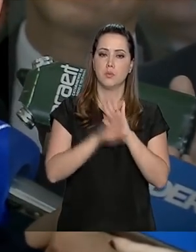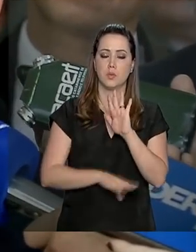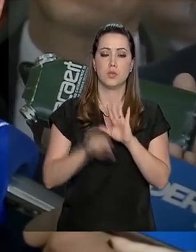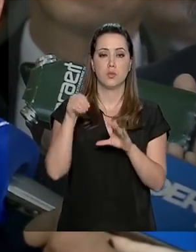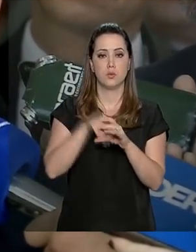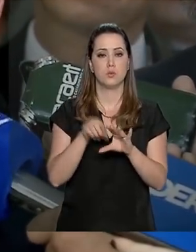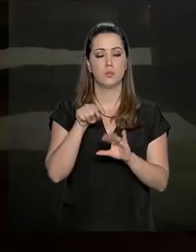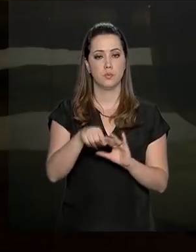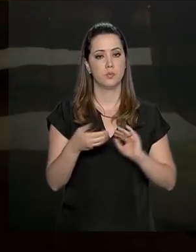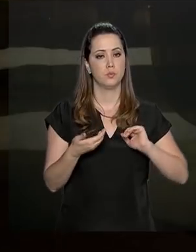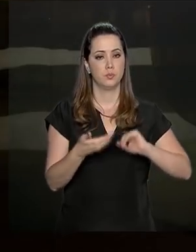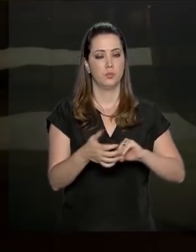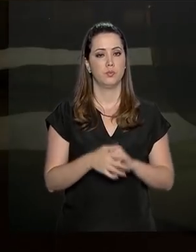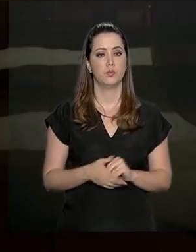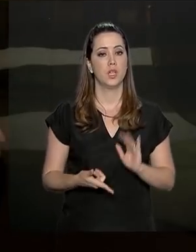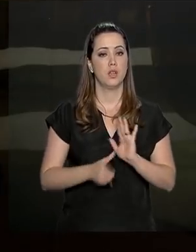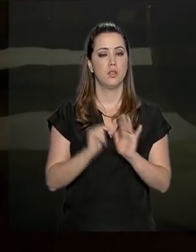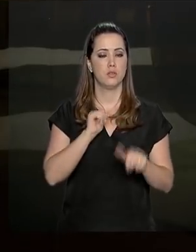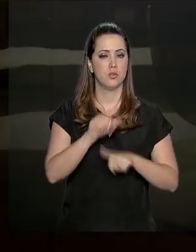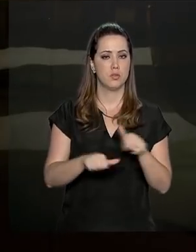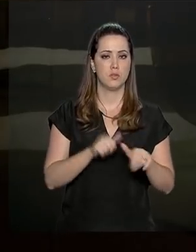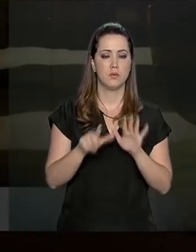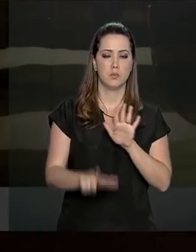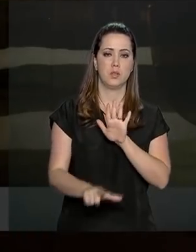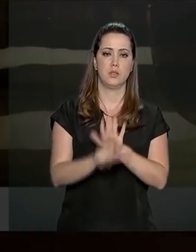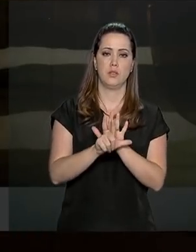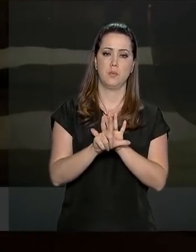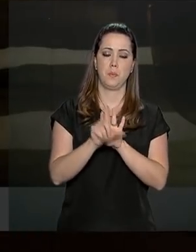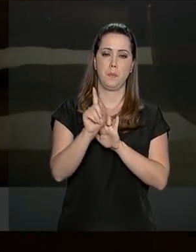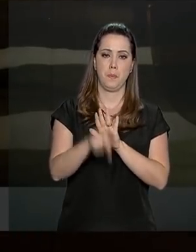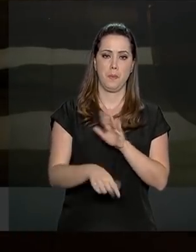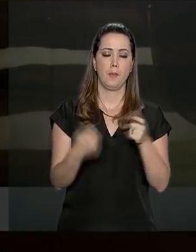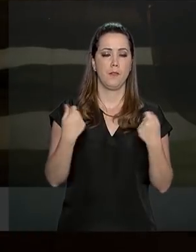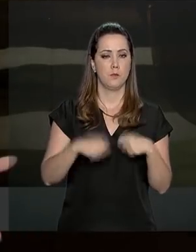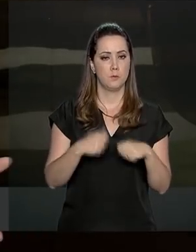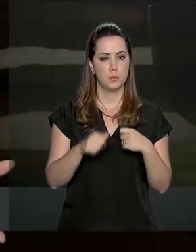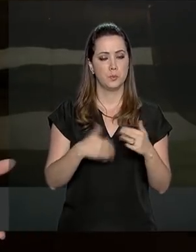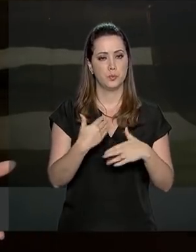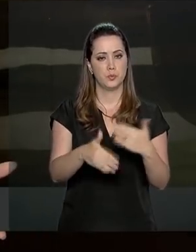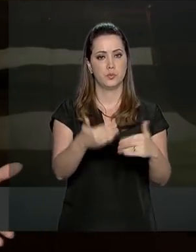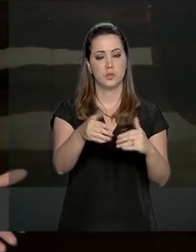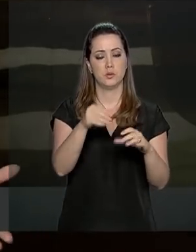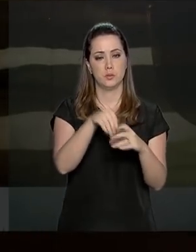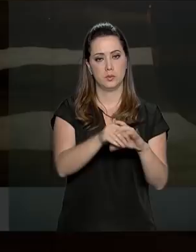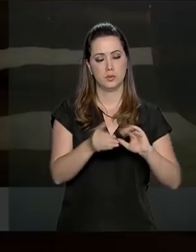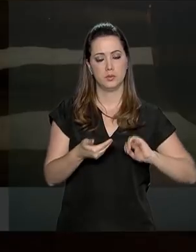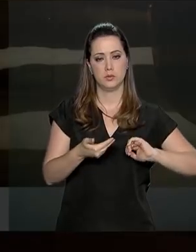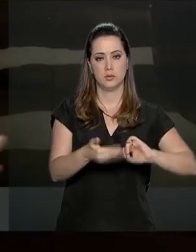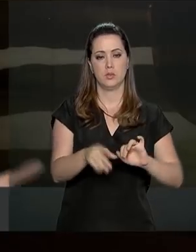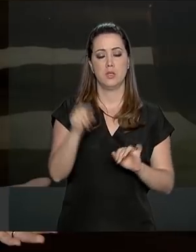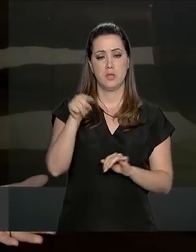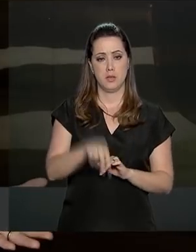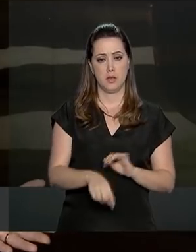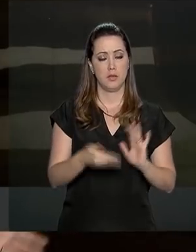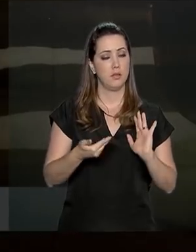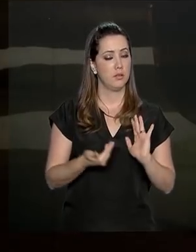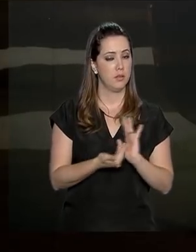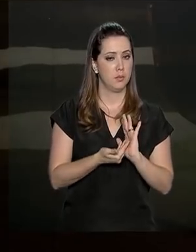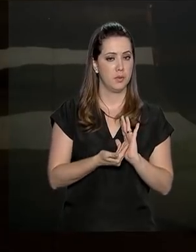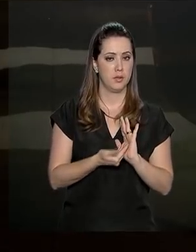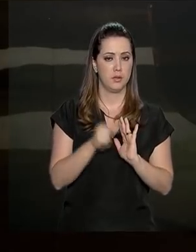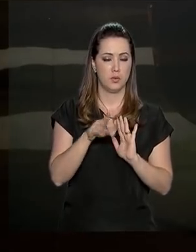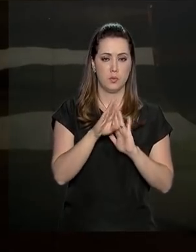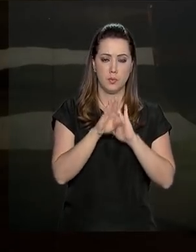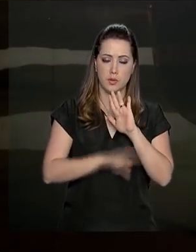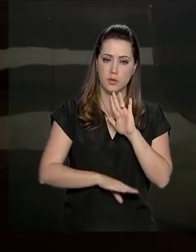aqui dentro do Parlamento. Antes de virar lei, o pacote anticrime precisa tramitar no Congresso Nacional. Aqui na Câmara dos Deputados,